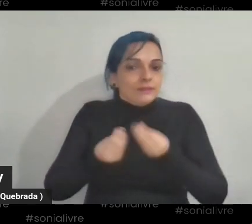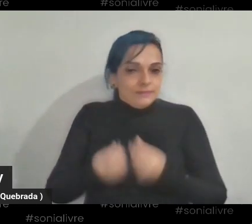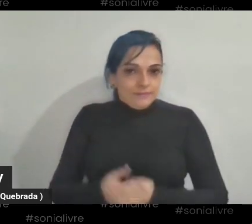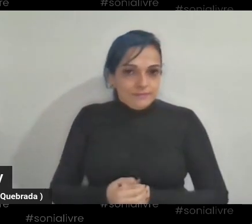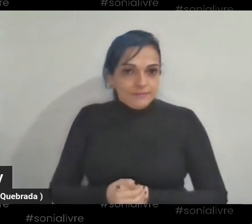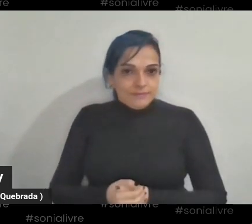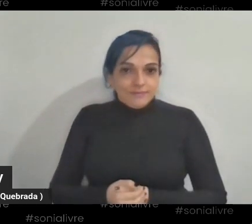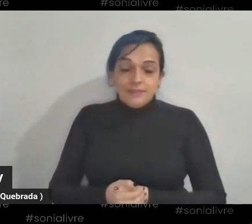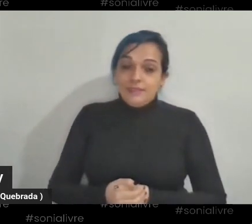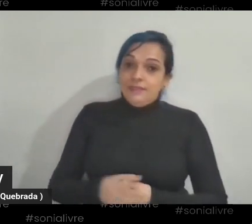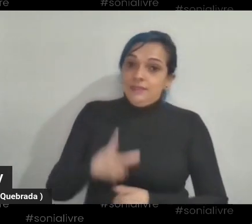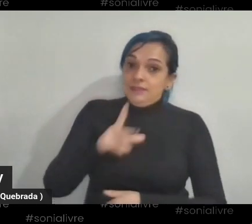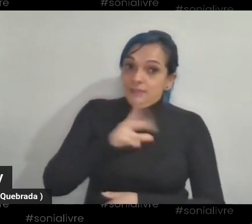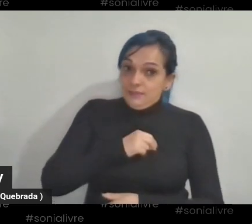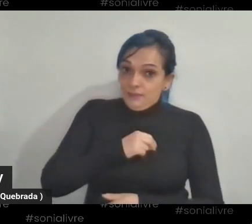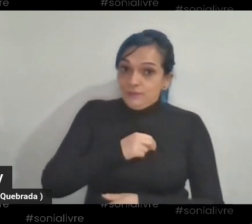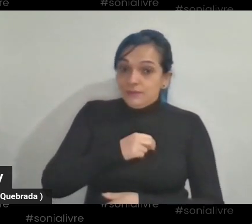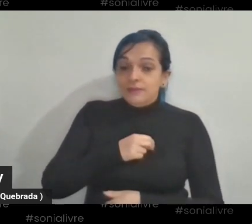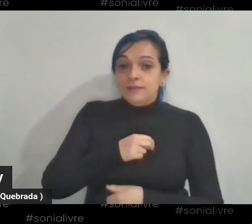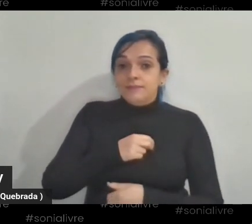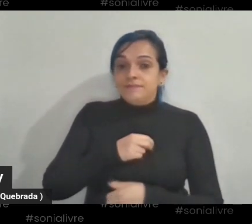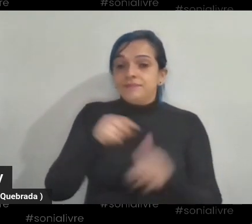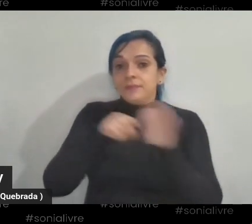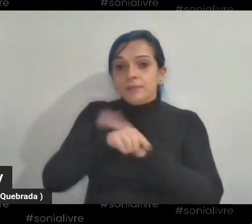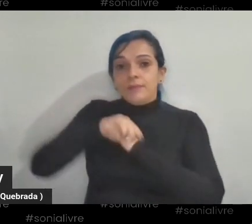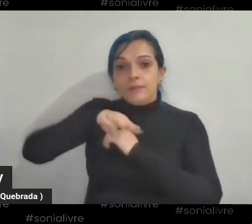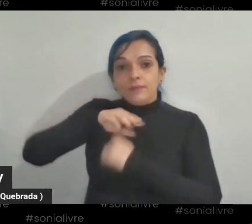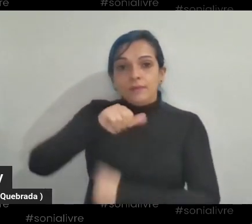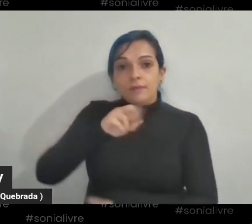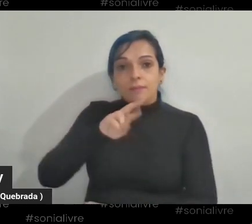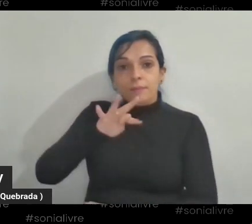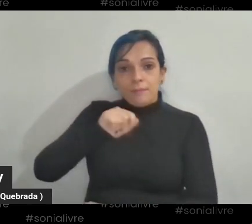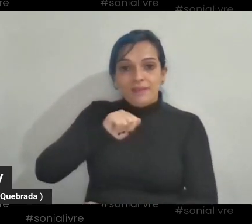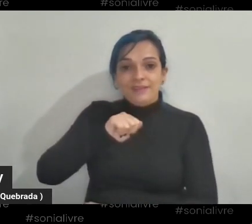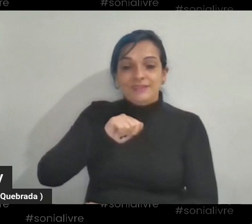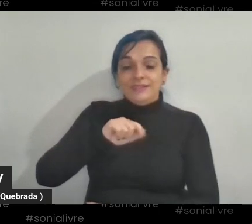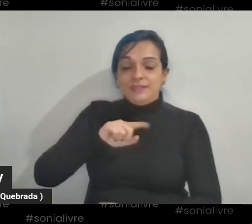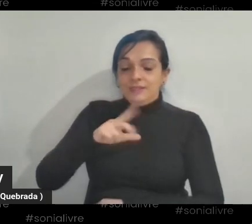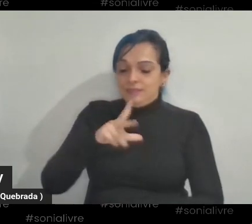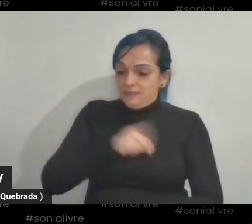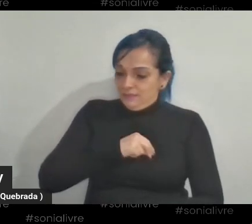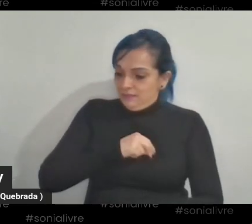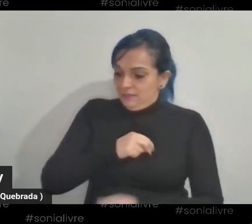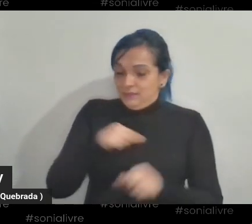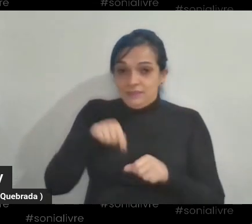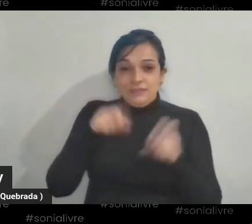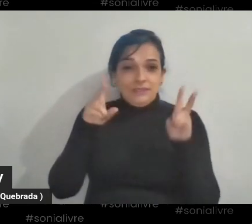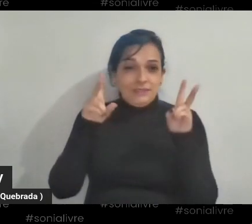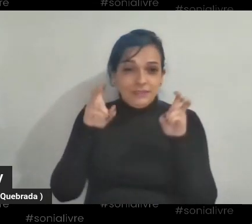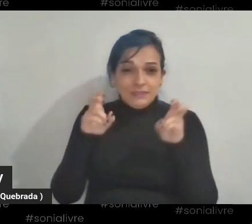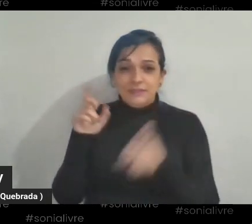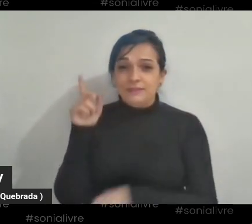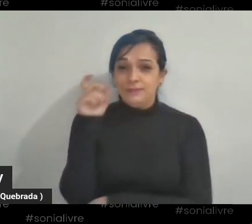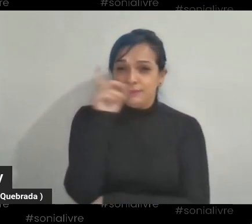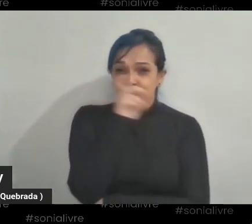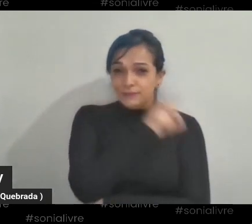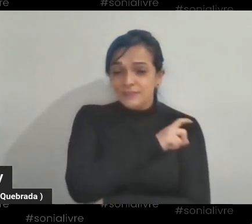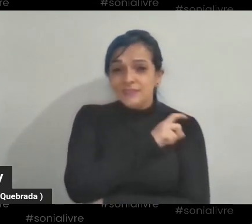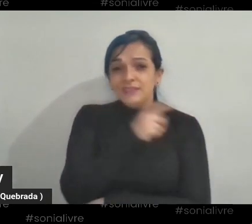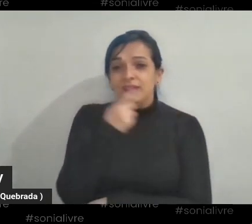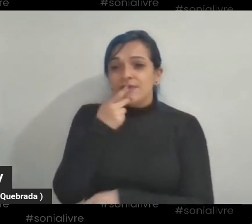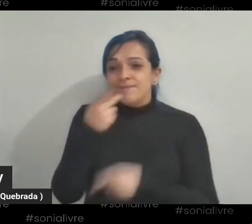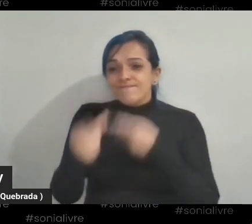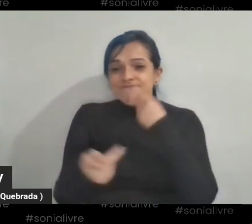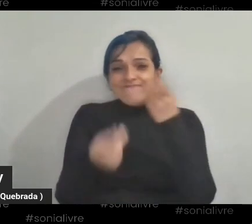Ai, Abraão, cada dia que a gente toca nesses assuntos, vai ficando mais difícil de falar, porque a gente vai se tomando de muitos